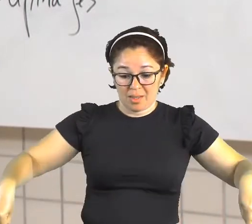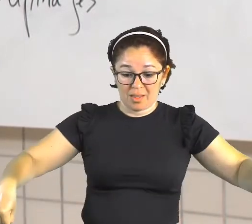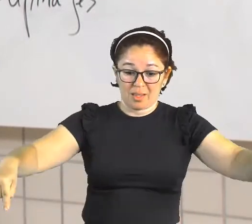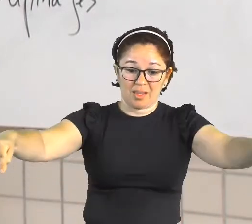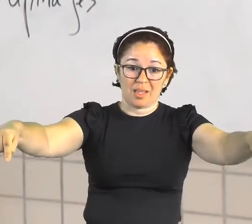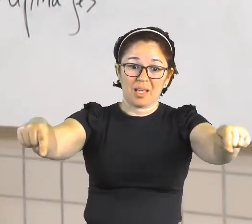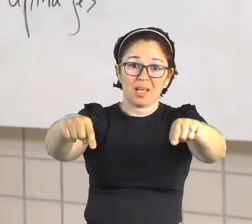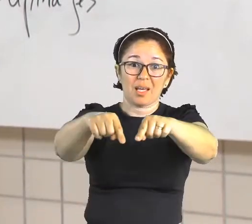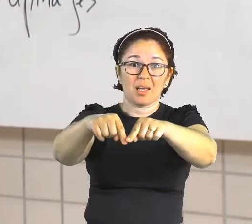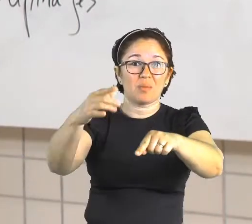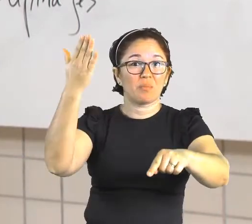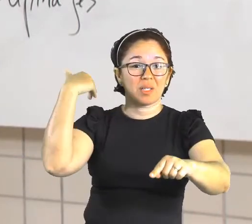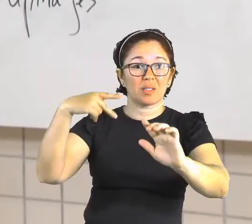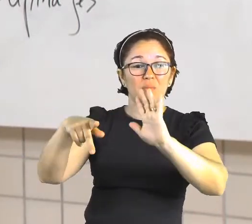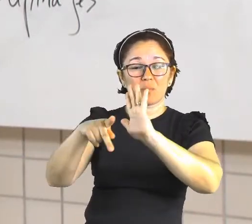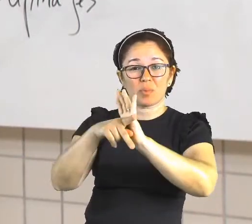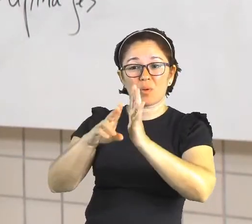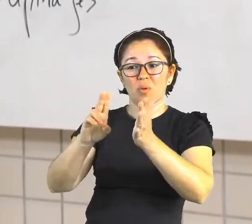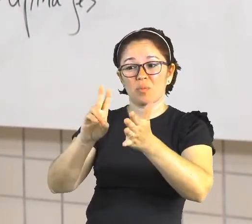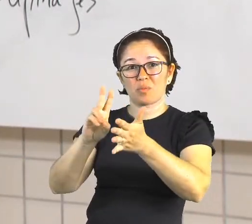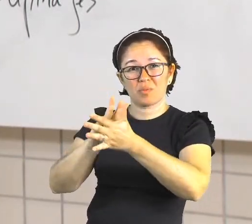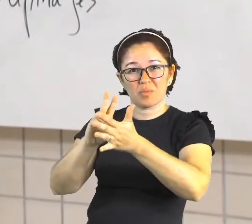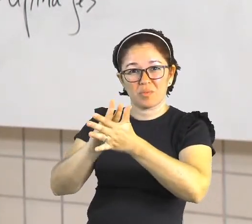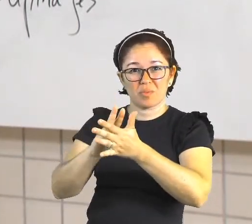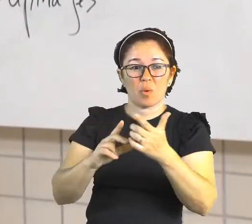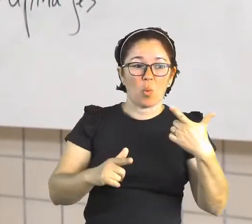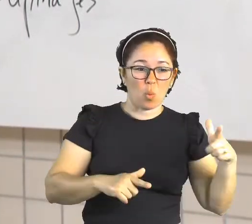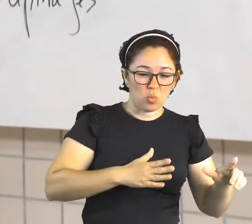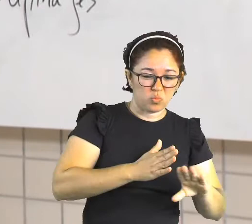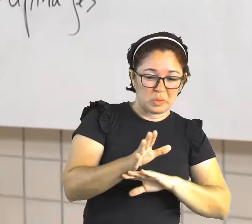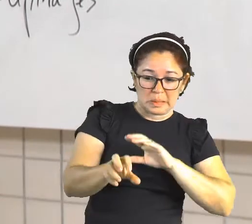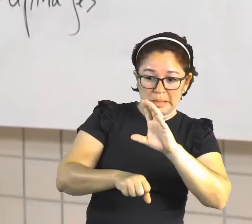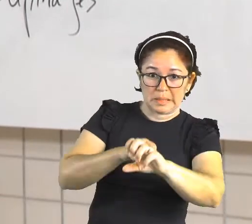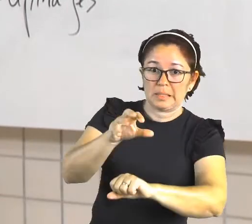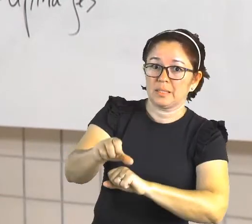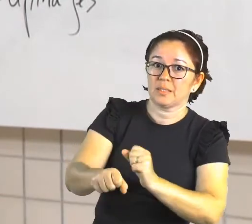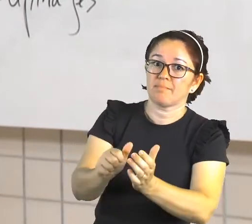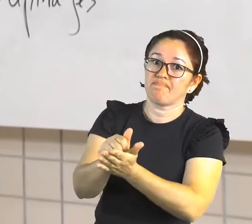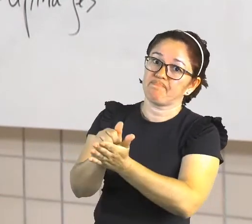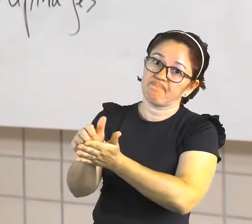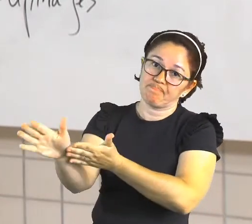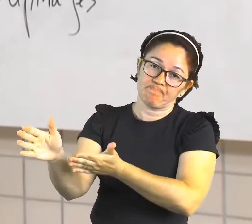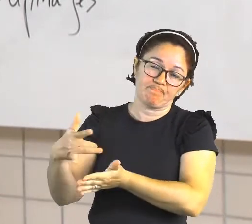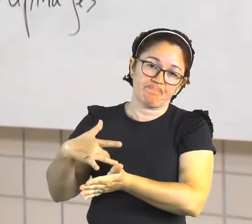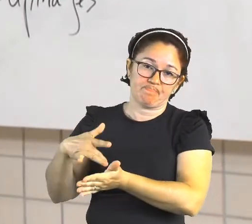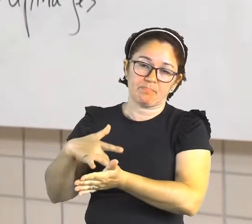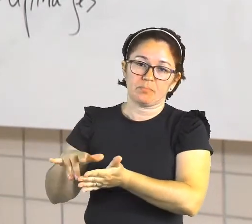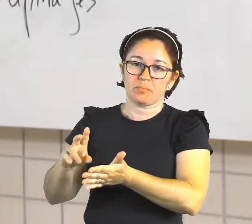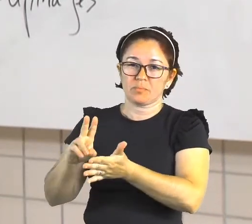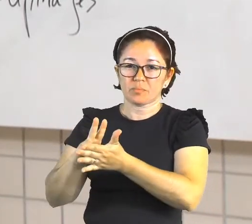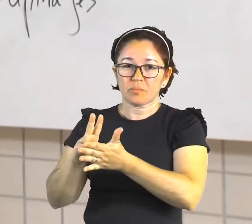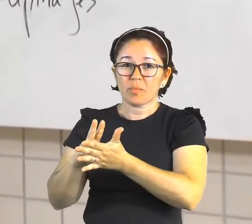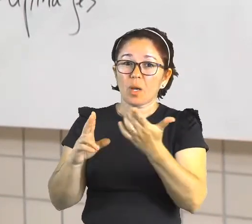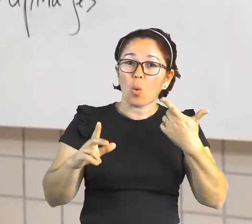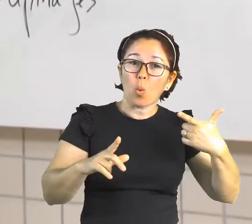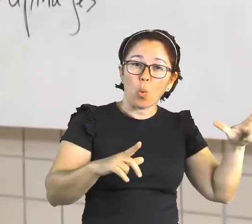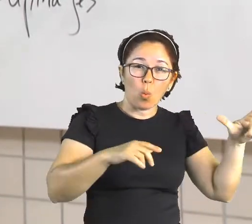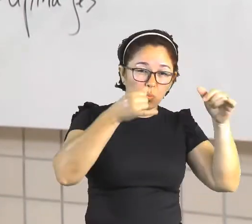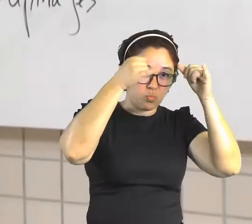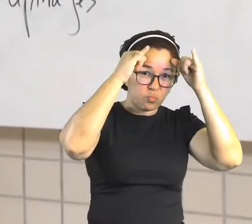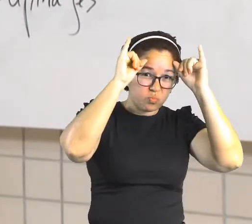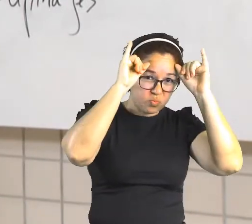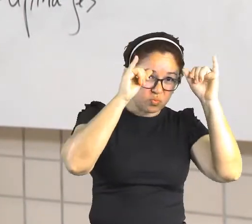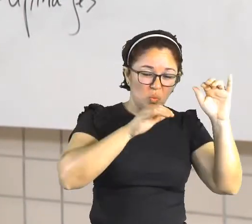expulsos das suas terras, houve uma desapropriação, eles foram expulsos e grandes latifundiários, fazendeiros,